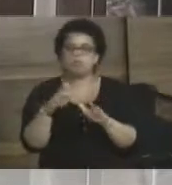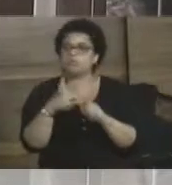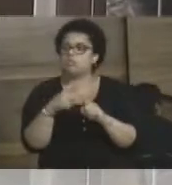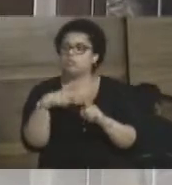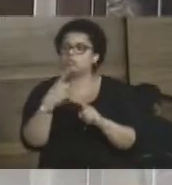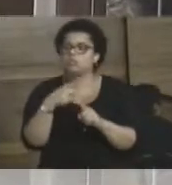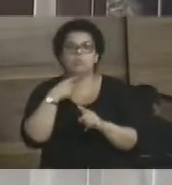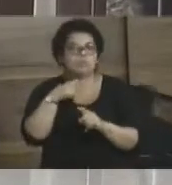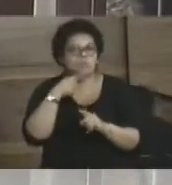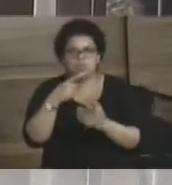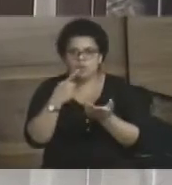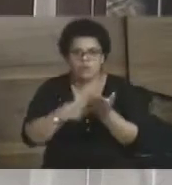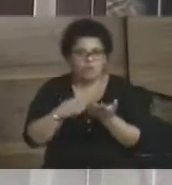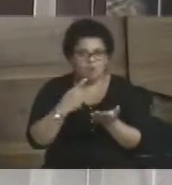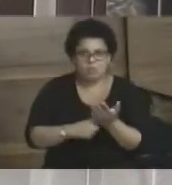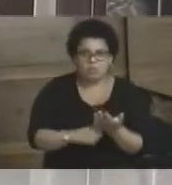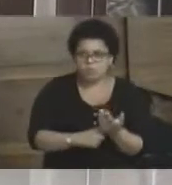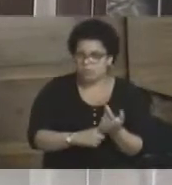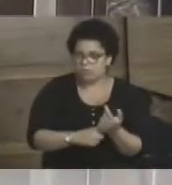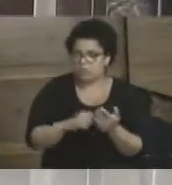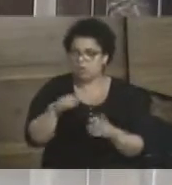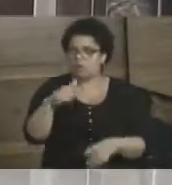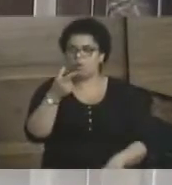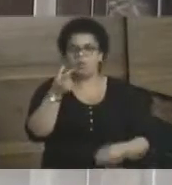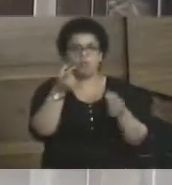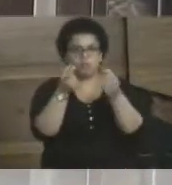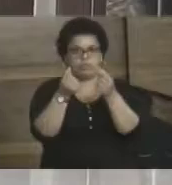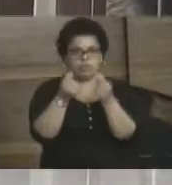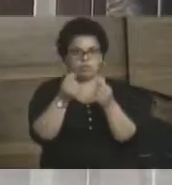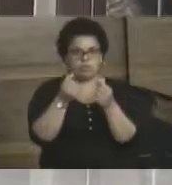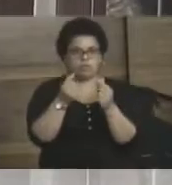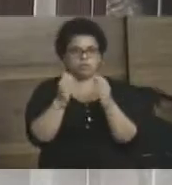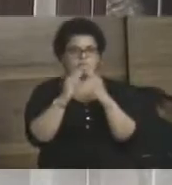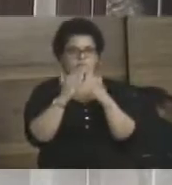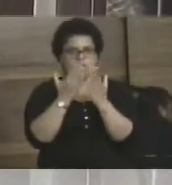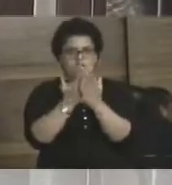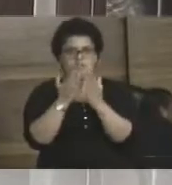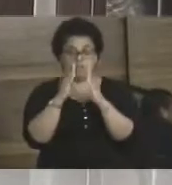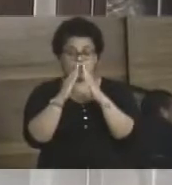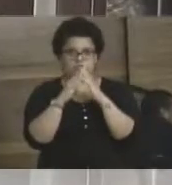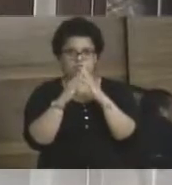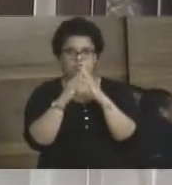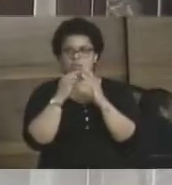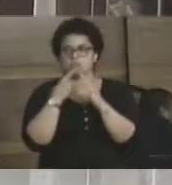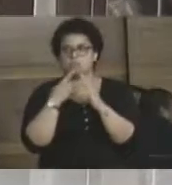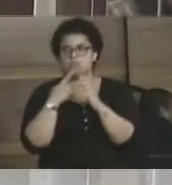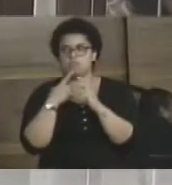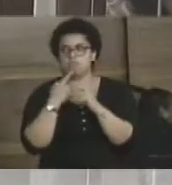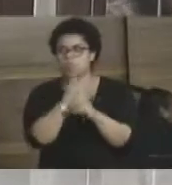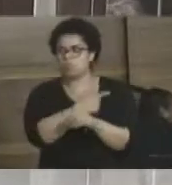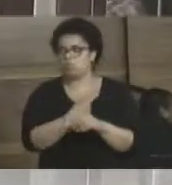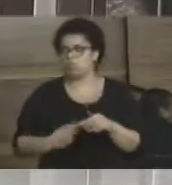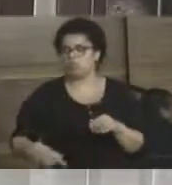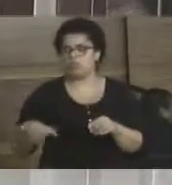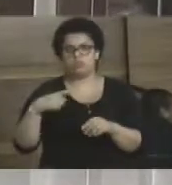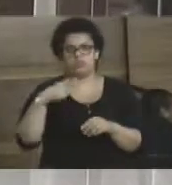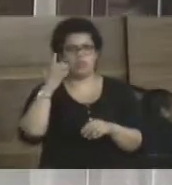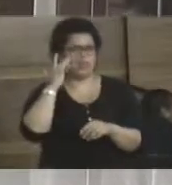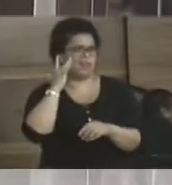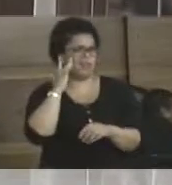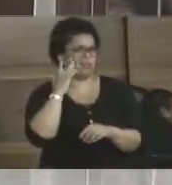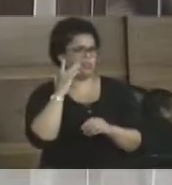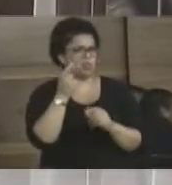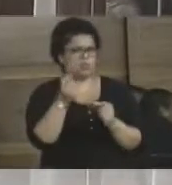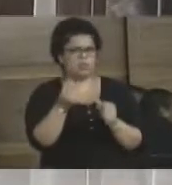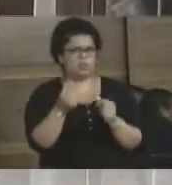conseguindo um acordo com relação ao valor do imóvel. O governo entende que seja um valor alto, acho até